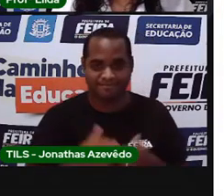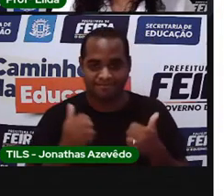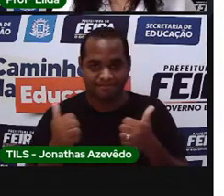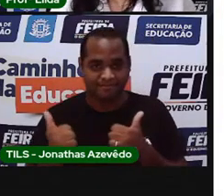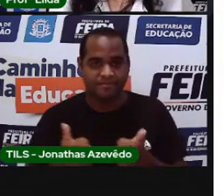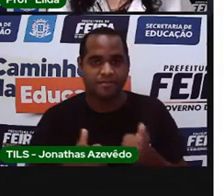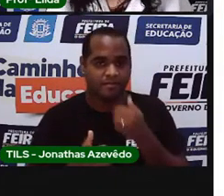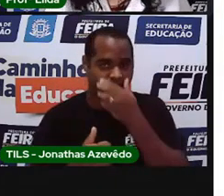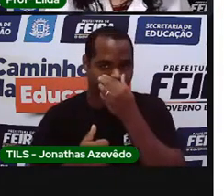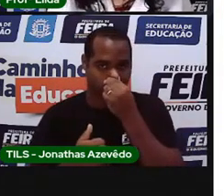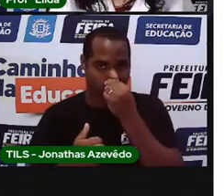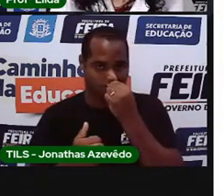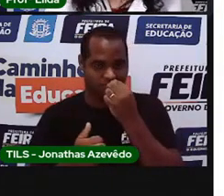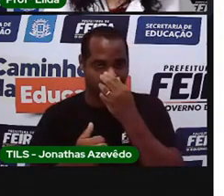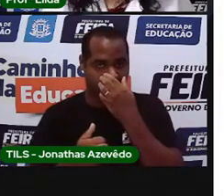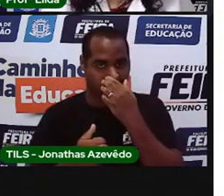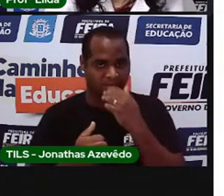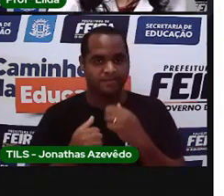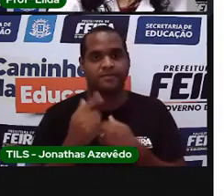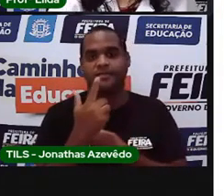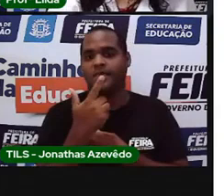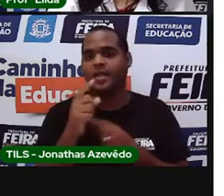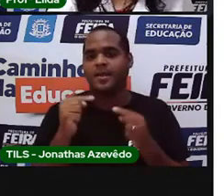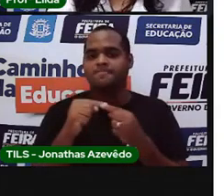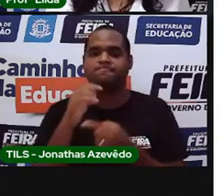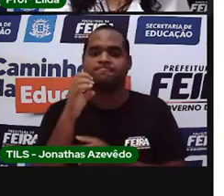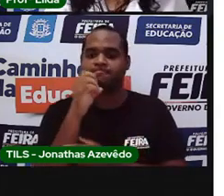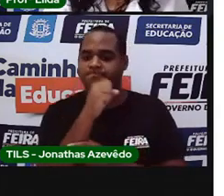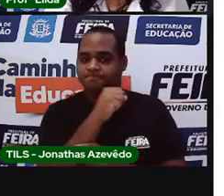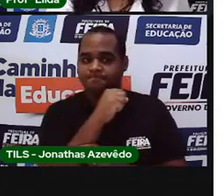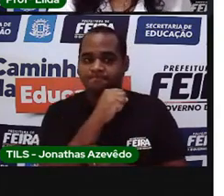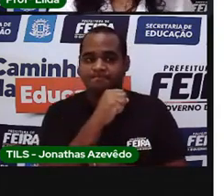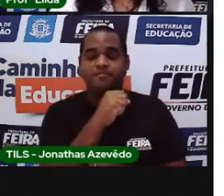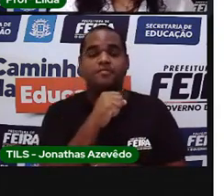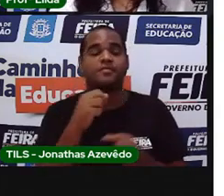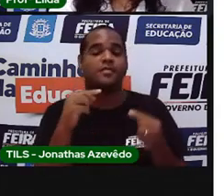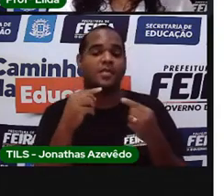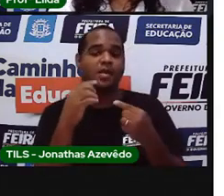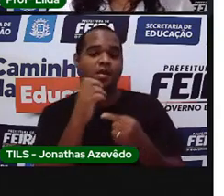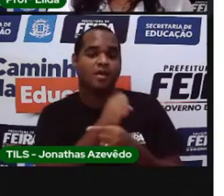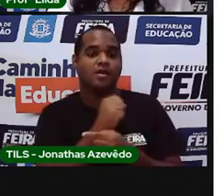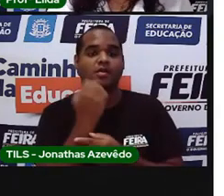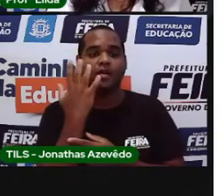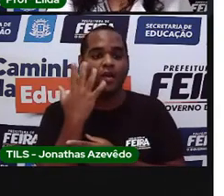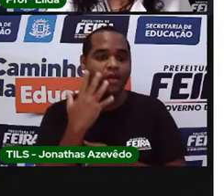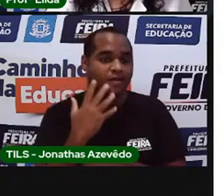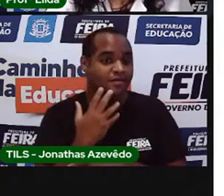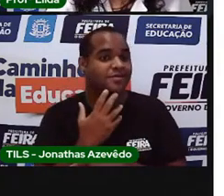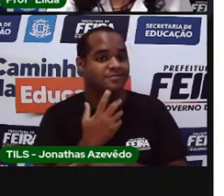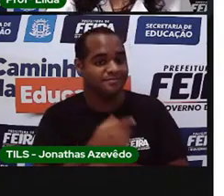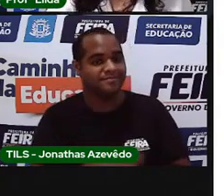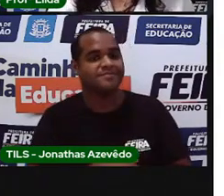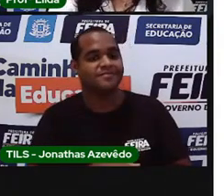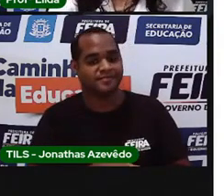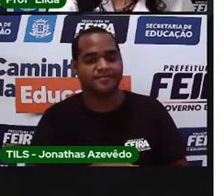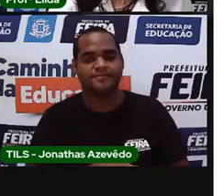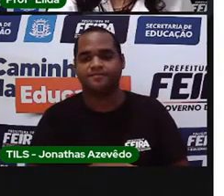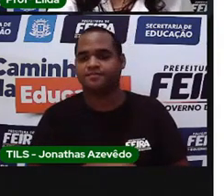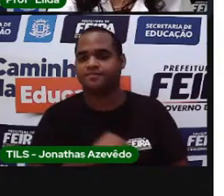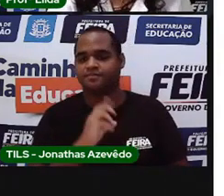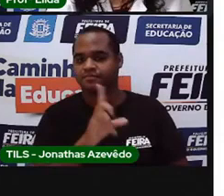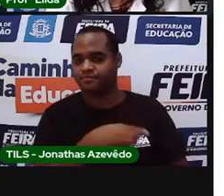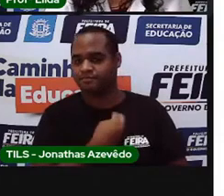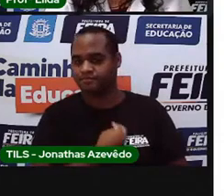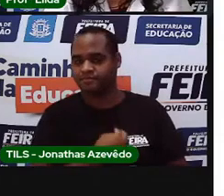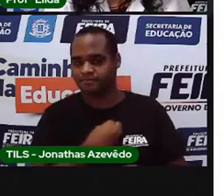bem? Olha aqui, uma corrida. Uma corrida de crianças. Nós temos